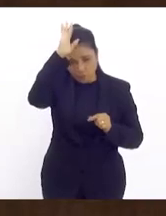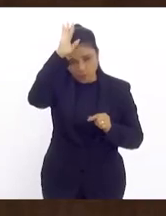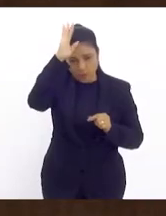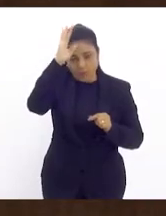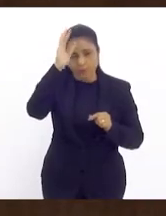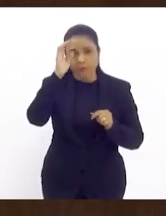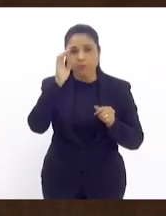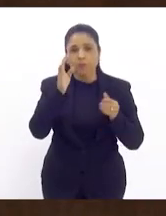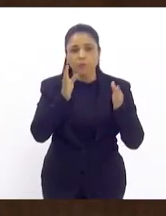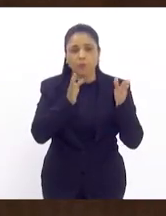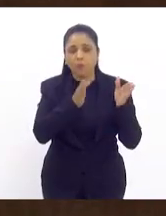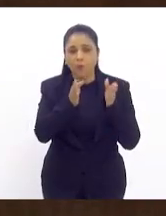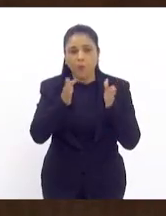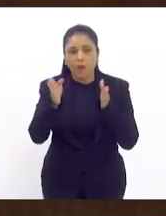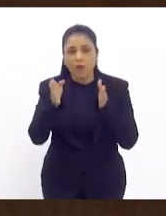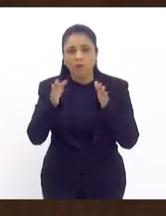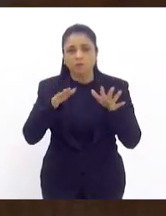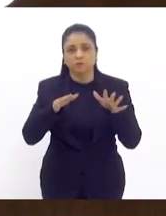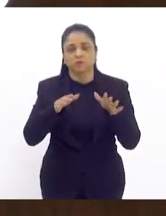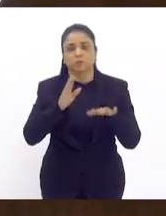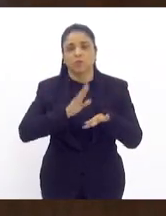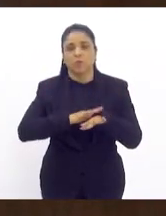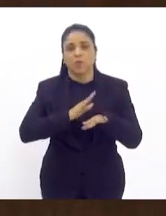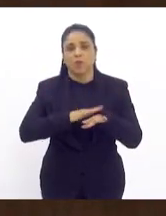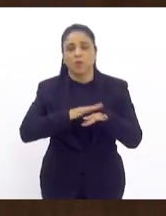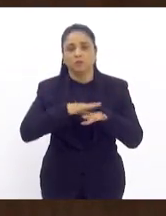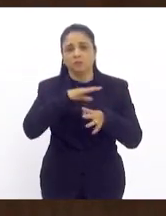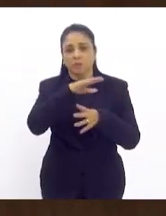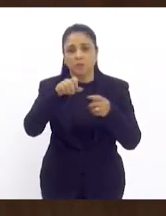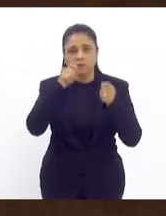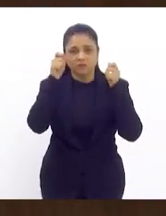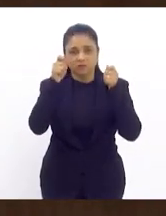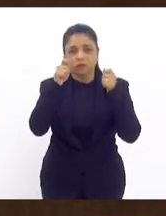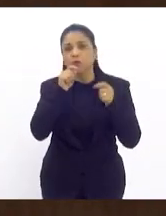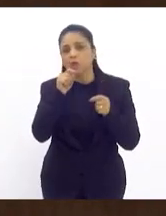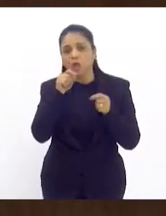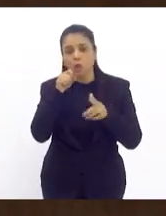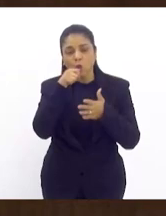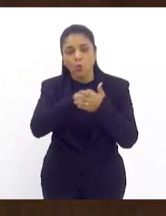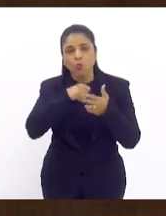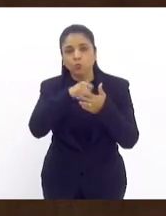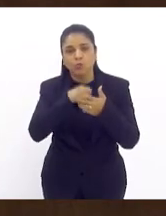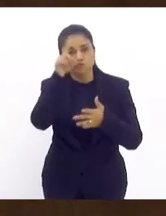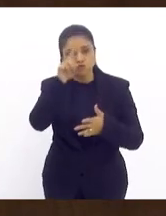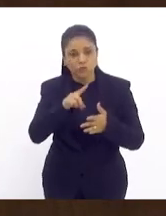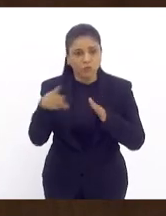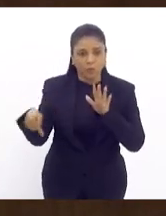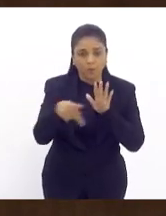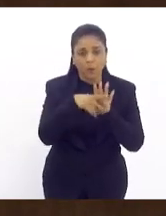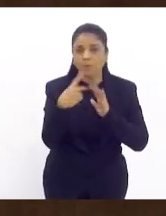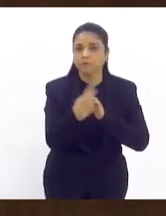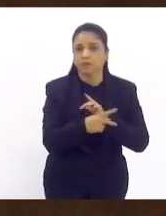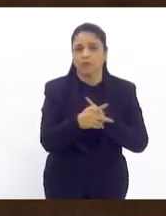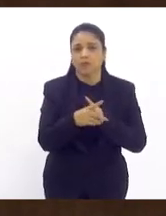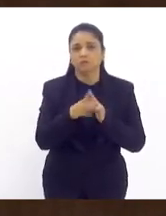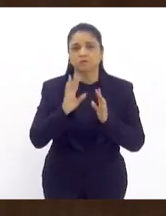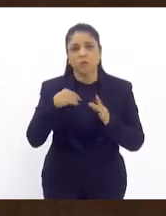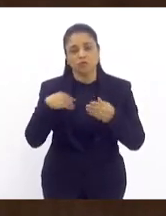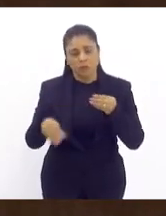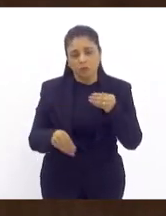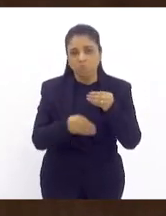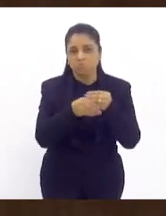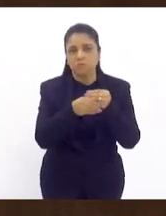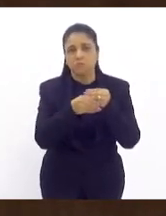manifestações apenas lutando pelos seus direitos uma covardia então eu peço aqui meus pares que emendaram o projeto inclusive já conversei com a